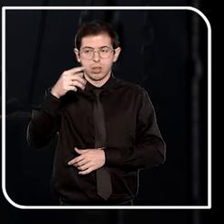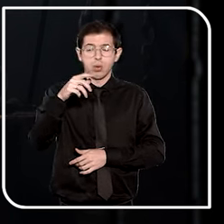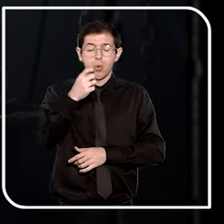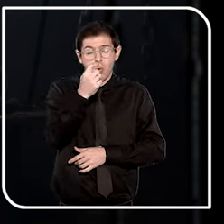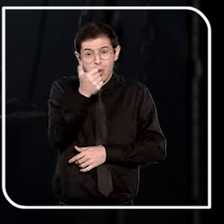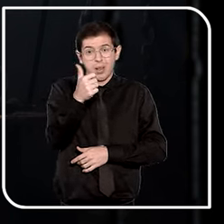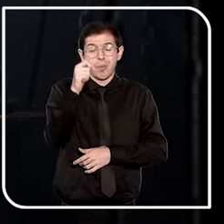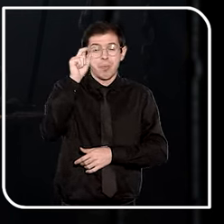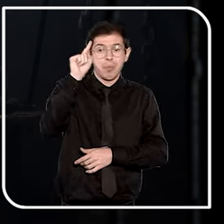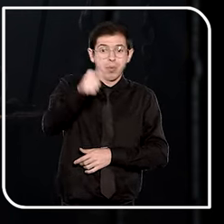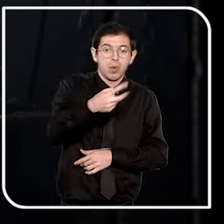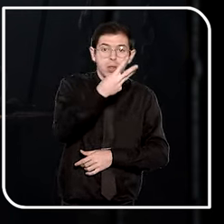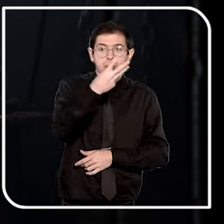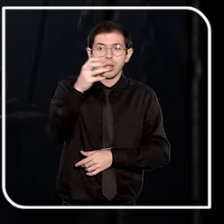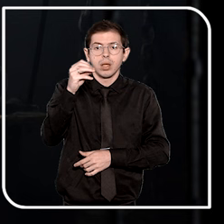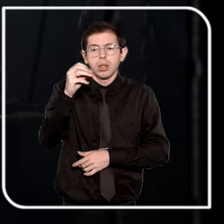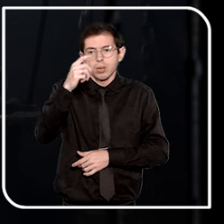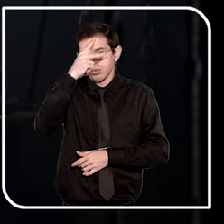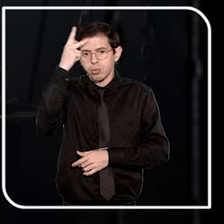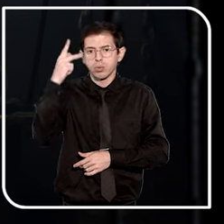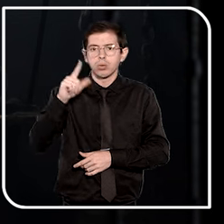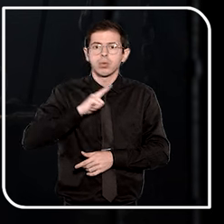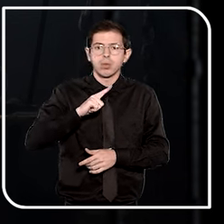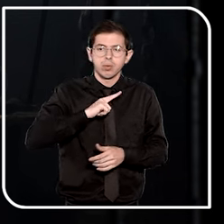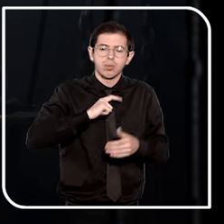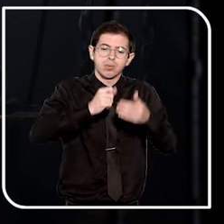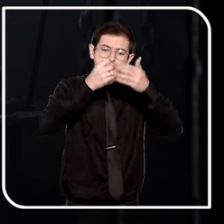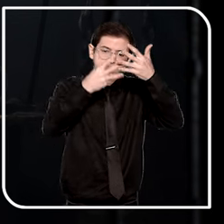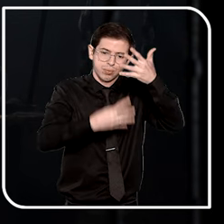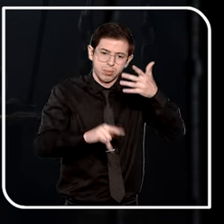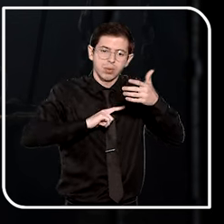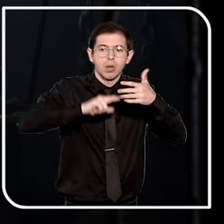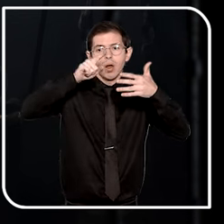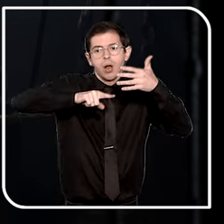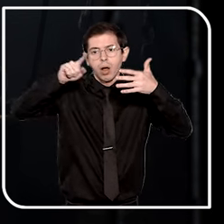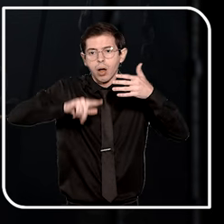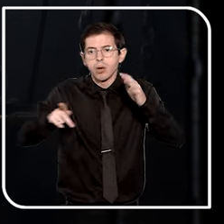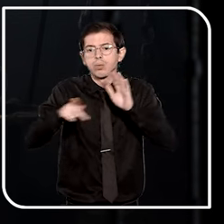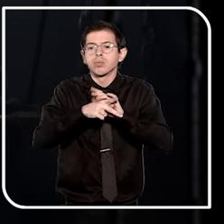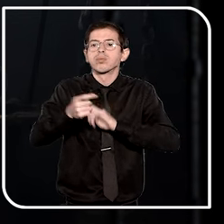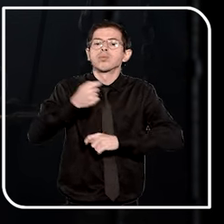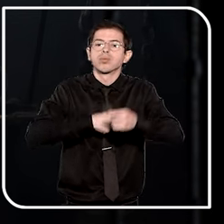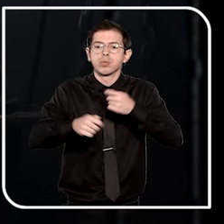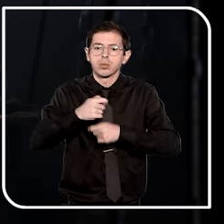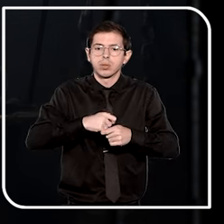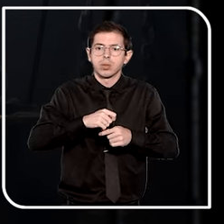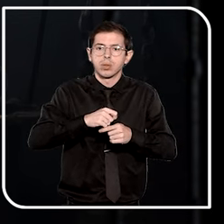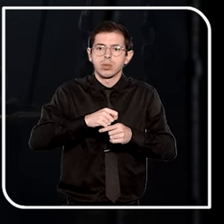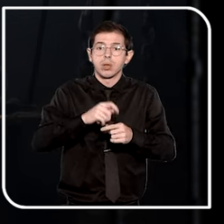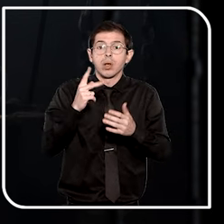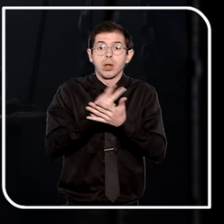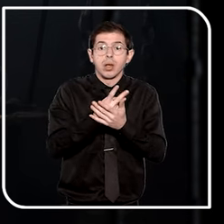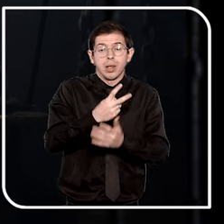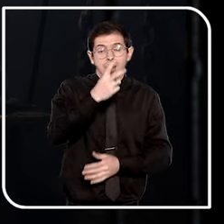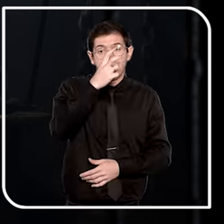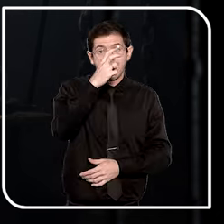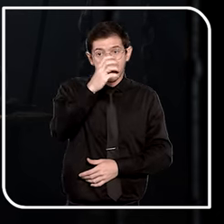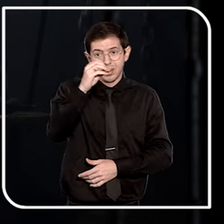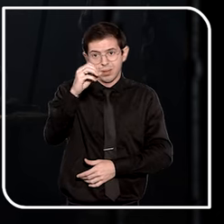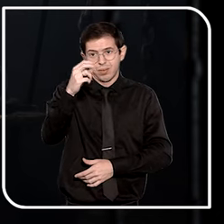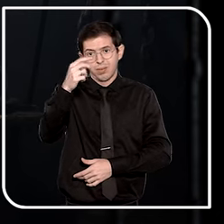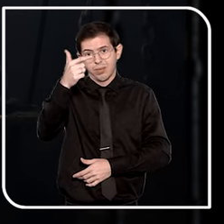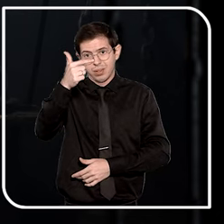foram contabilizadas como possíveis vítimas das variações de tráfico, sendo 523 mulheres e